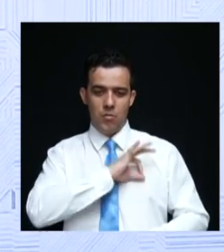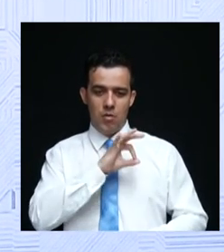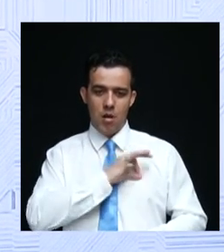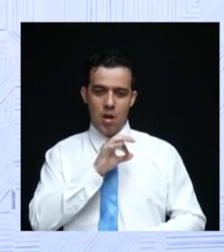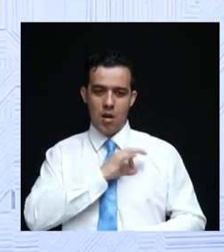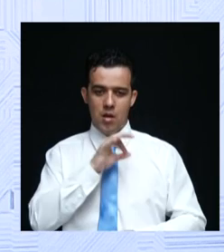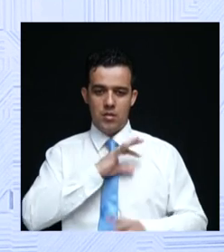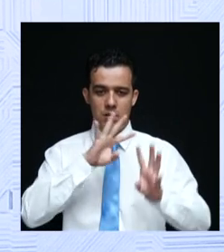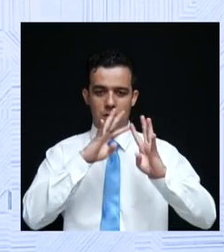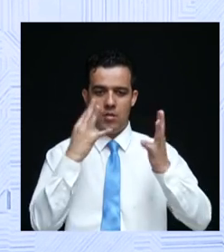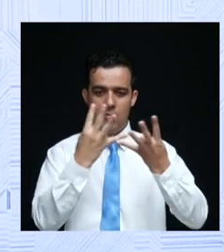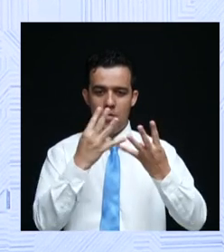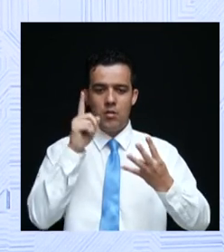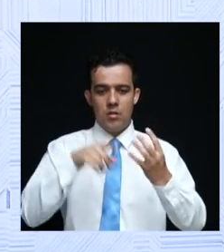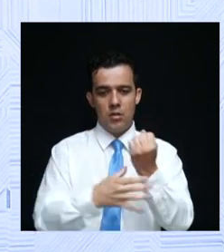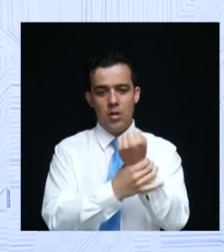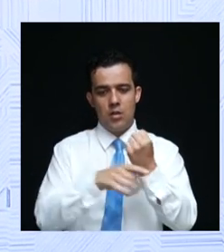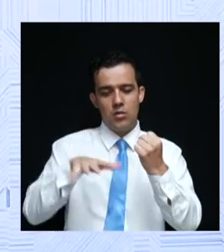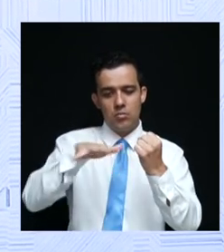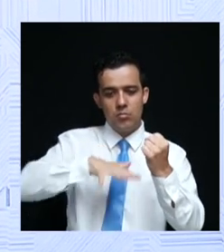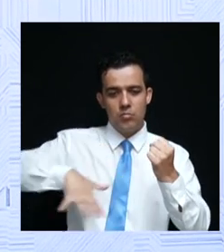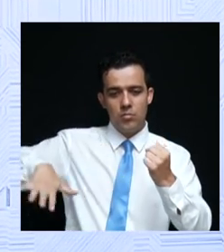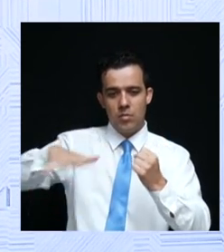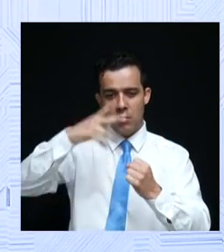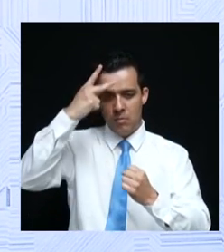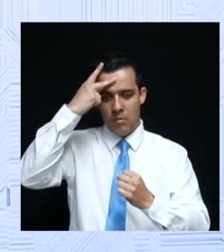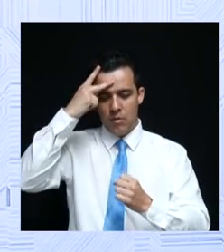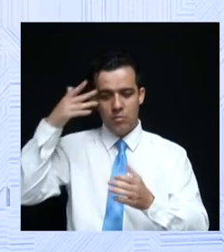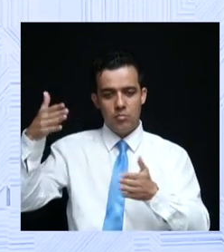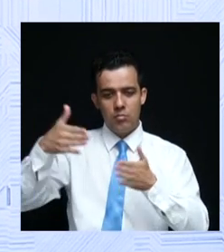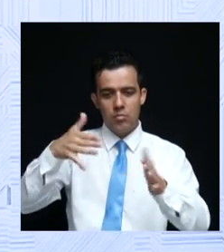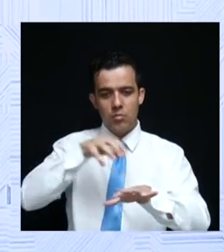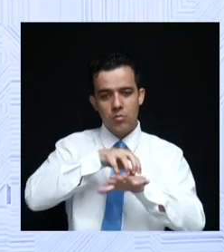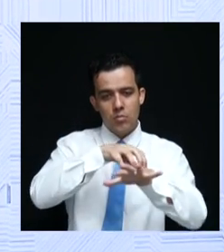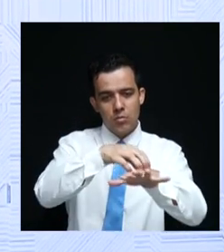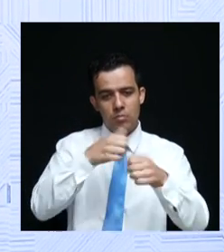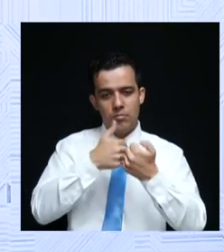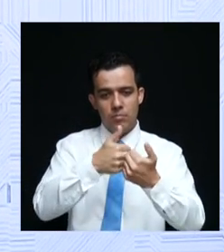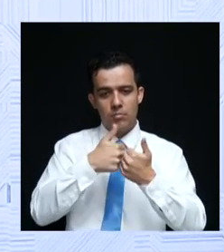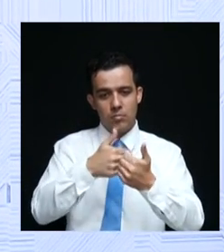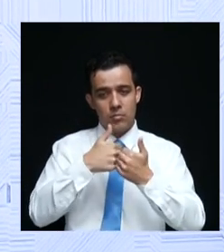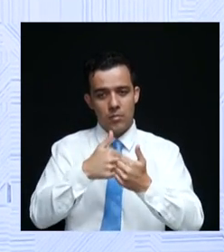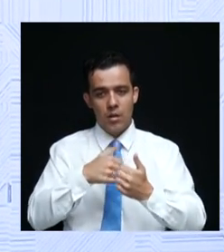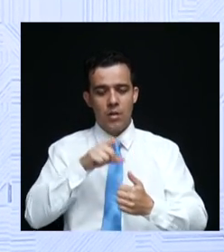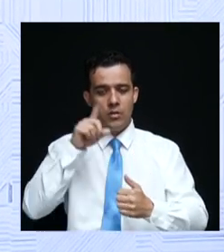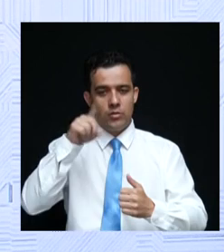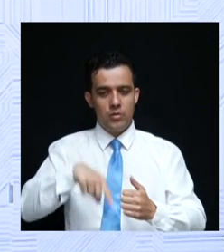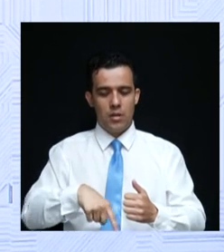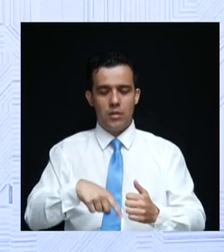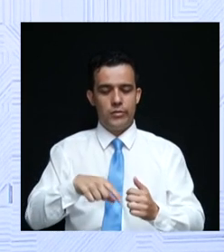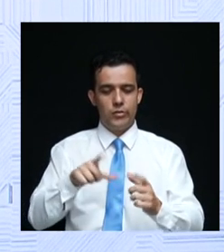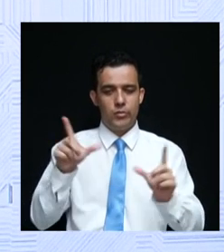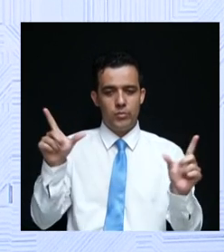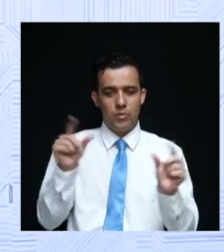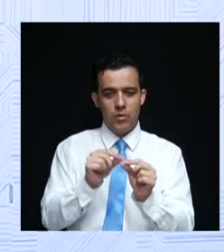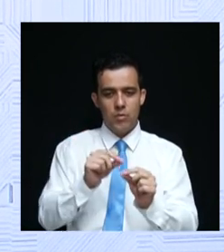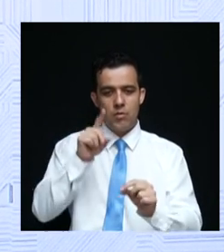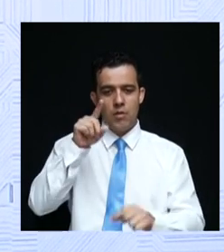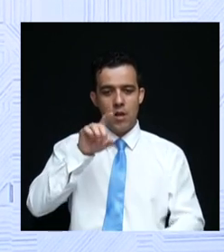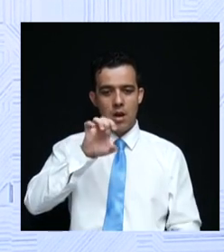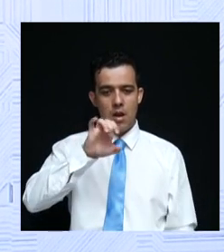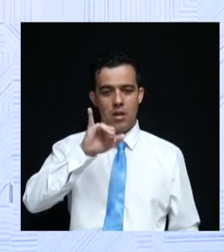que utilizam o sistema de transporte público da capital e da região metropolitana. Com isso, nós reduzimos só no eixo Anhanguera 79